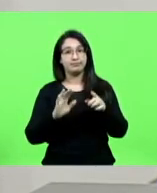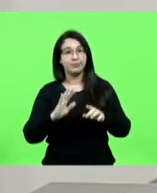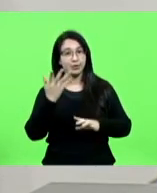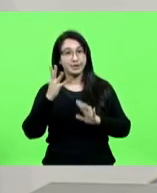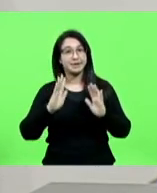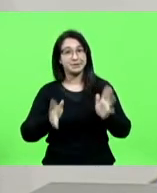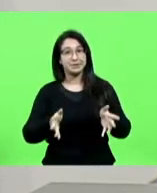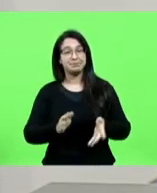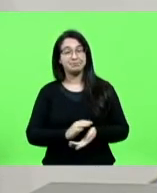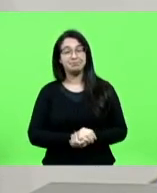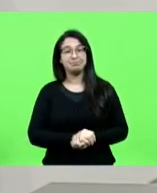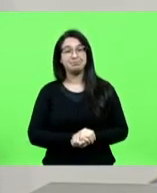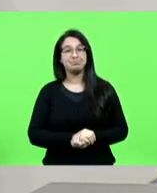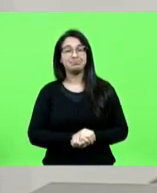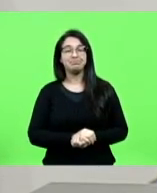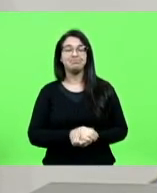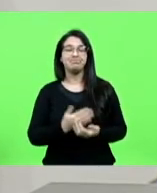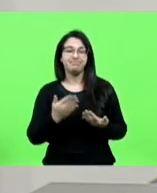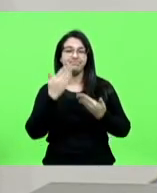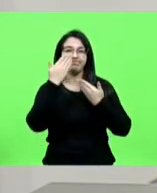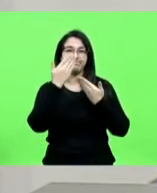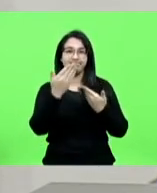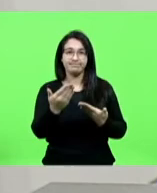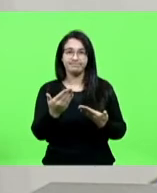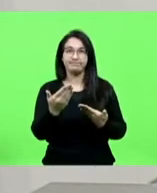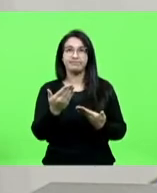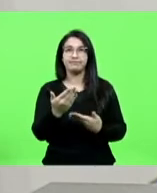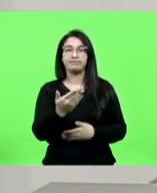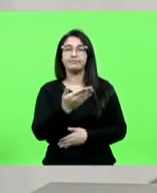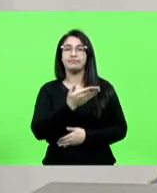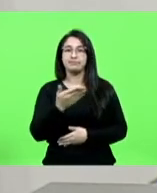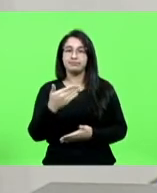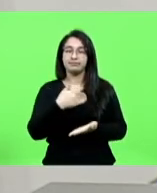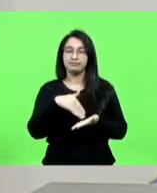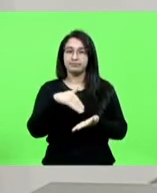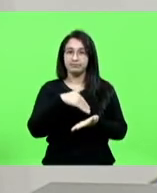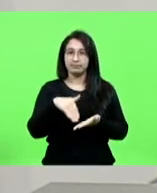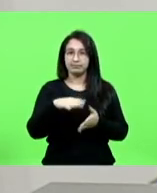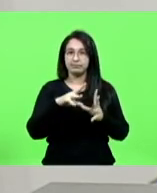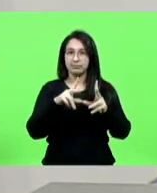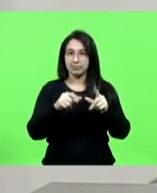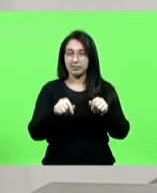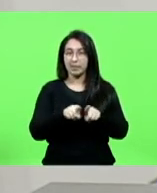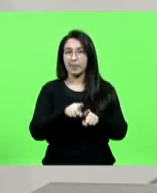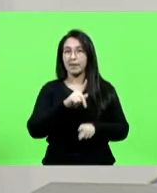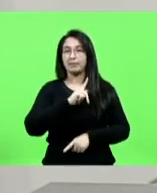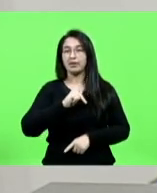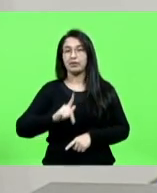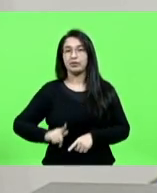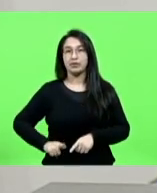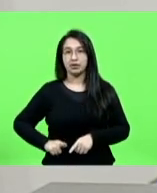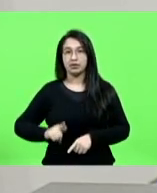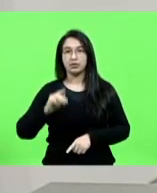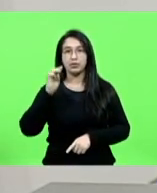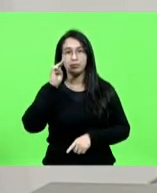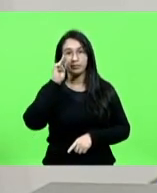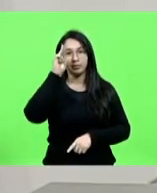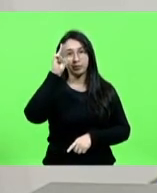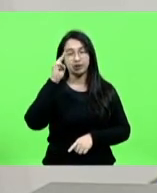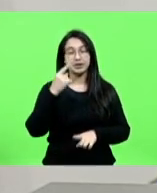nesse ponto quero agradecer aos secretários e ao governador Moisés por esse